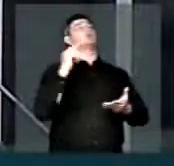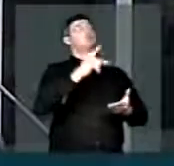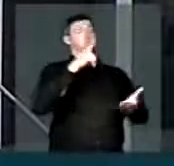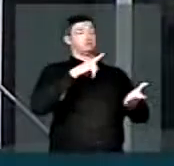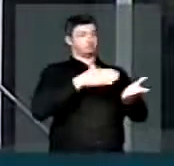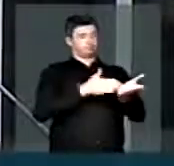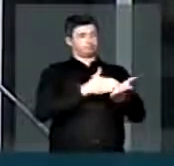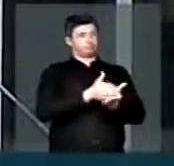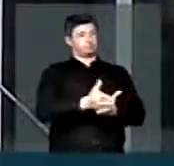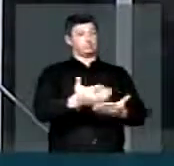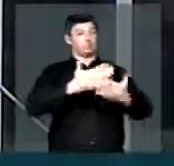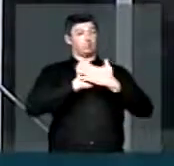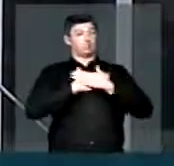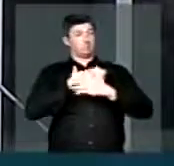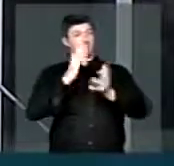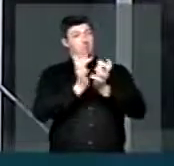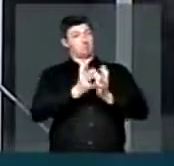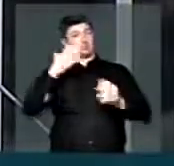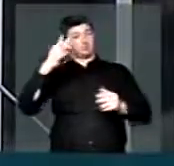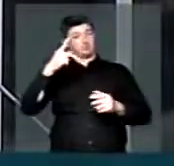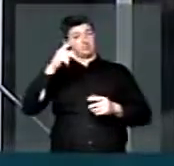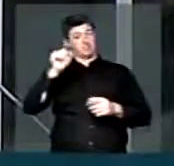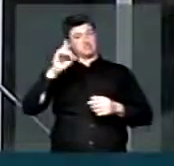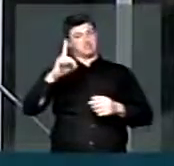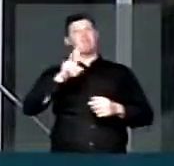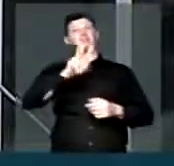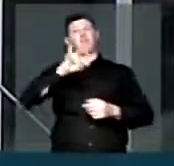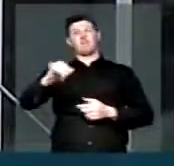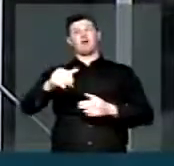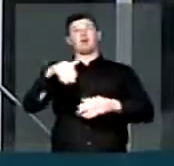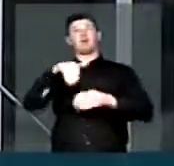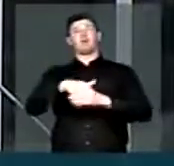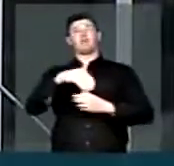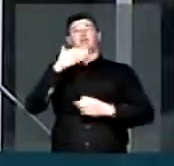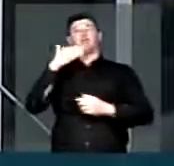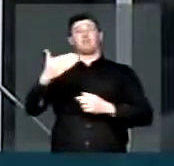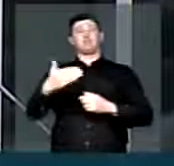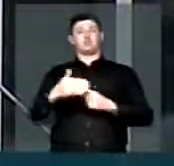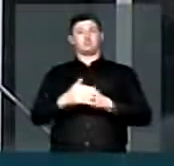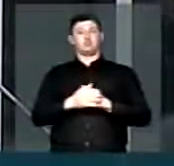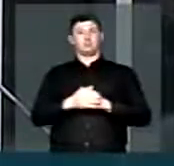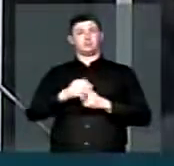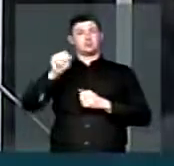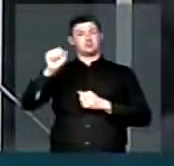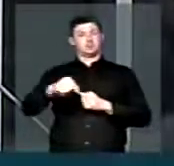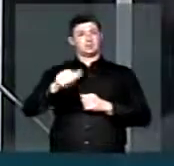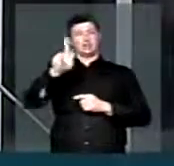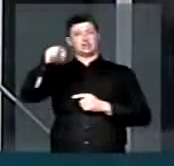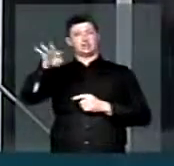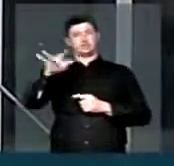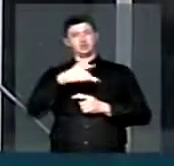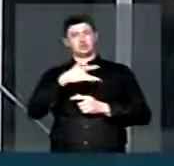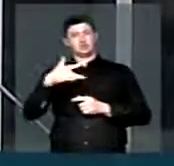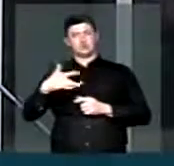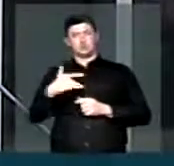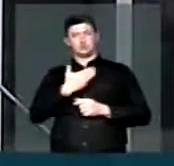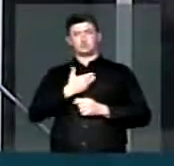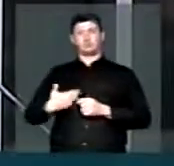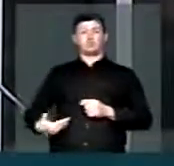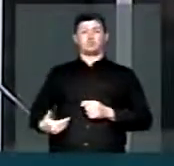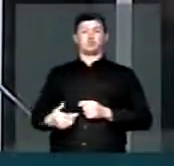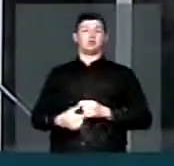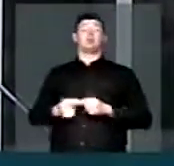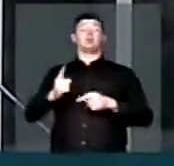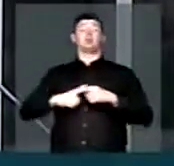cumprindo. E o meu partido, o PSD, vai votar favorável aos agentes de serviço de saúde pública,